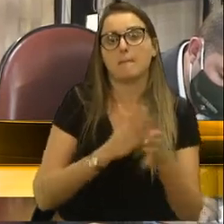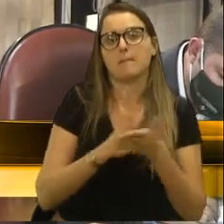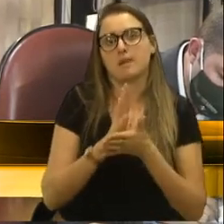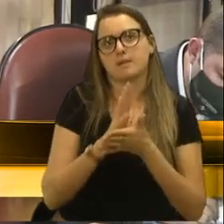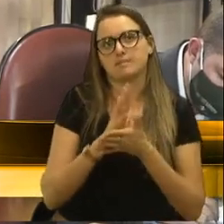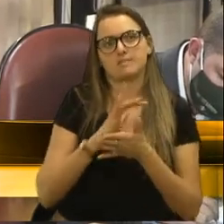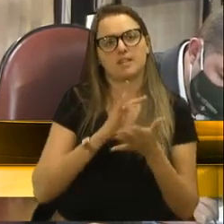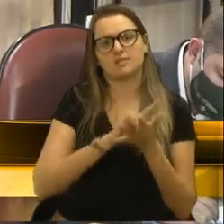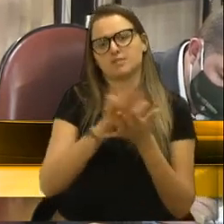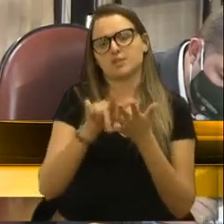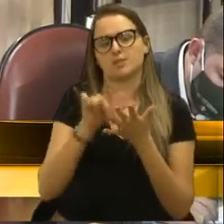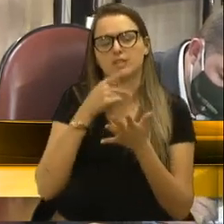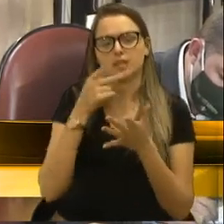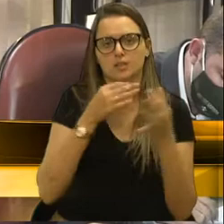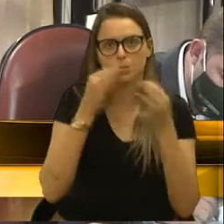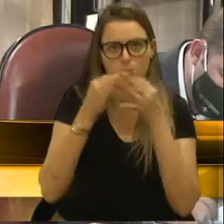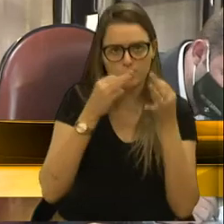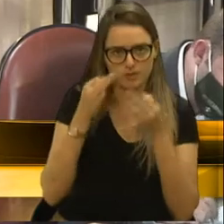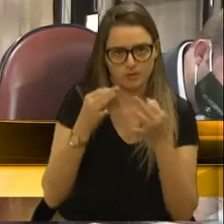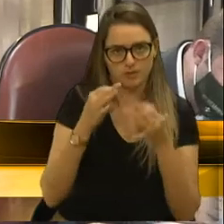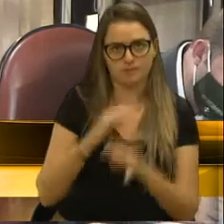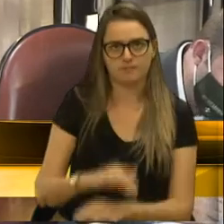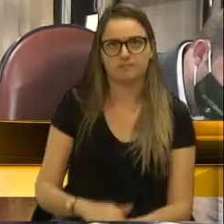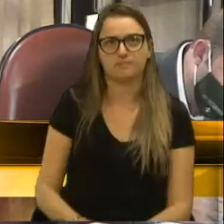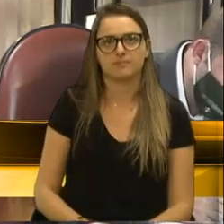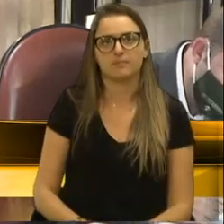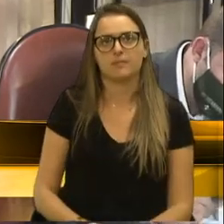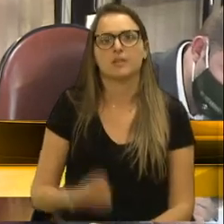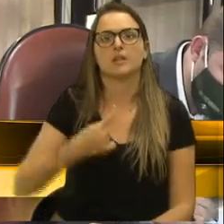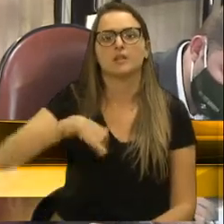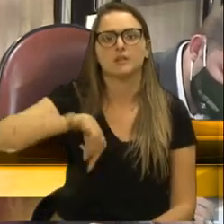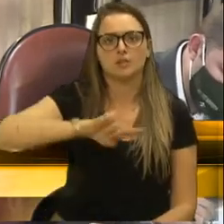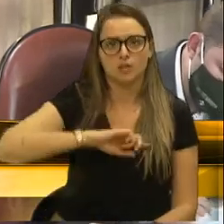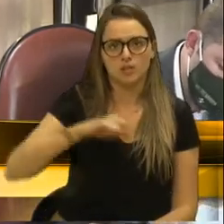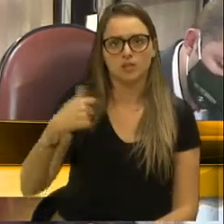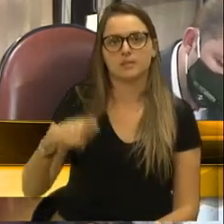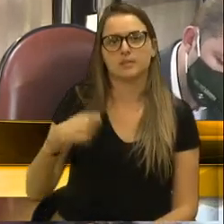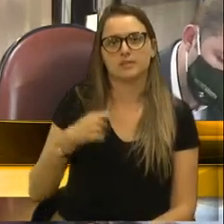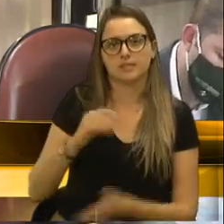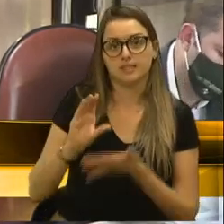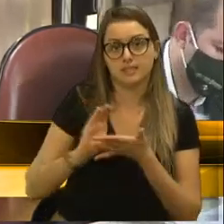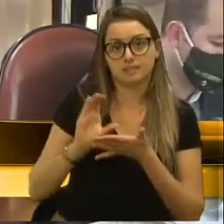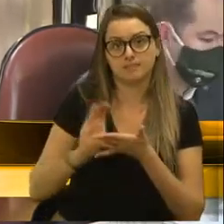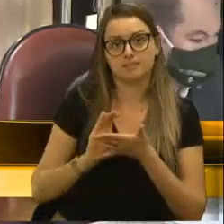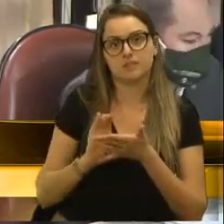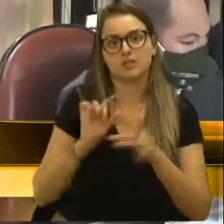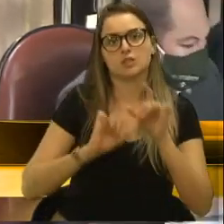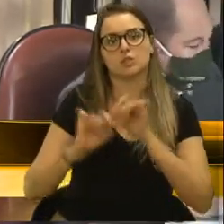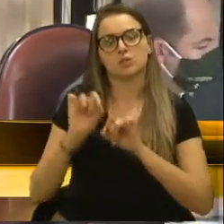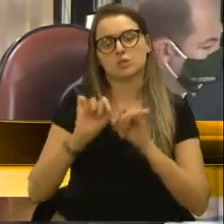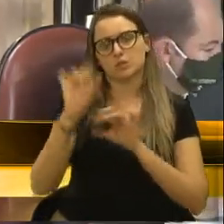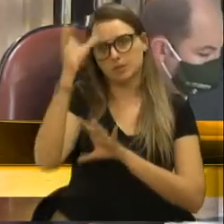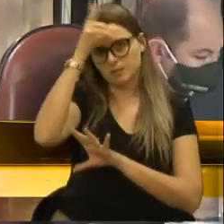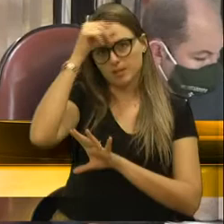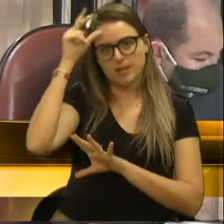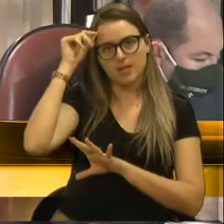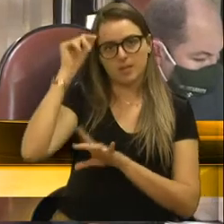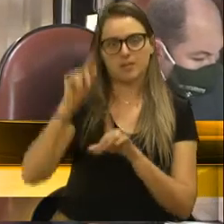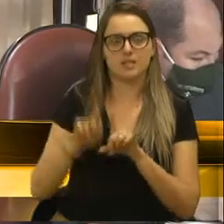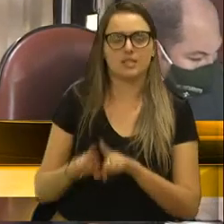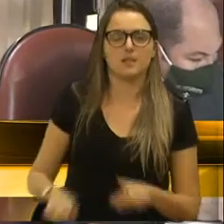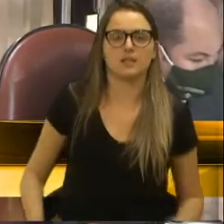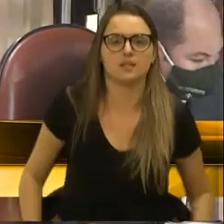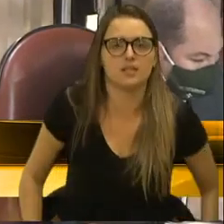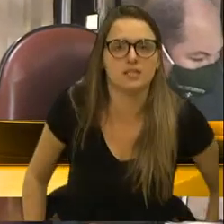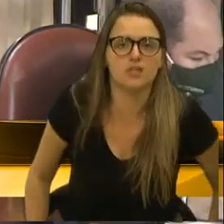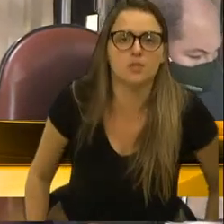A gente vê várias situações aí afora. Então, a gente precisa realmente investir na municipalização. Não é questão de ser caro ou